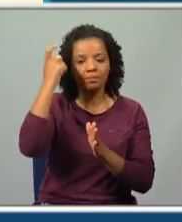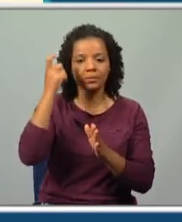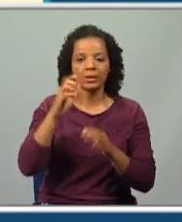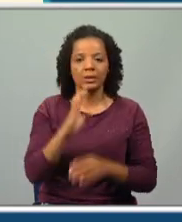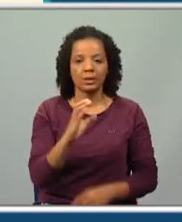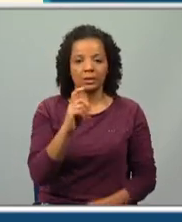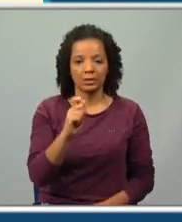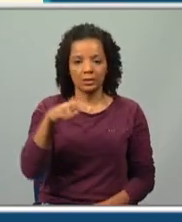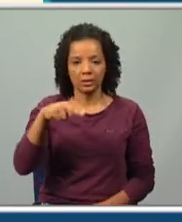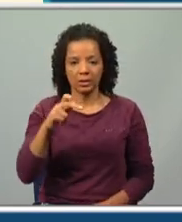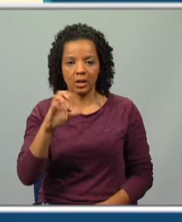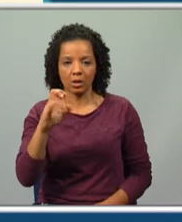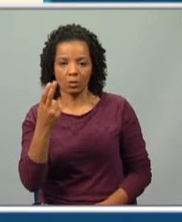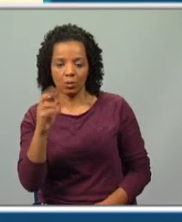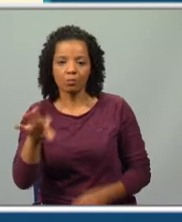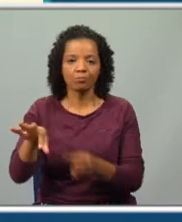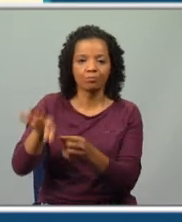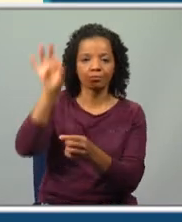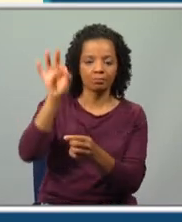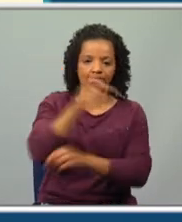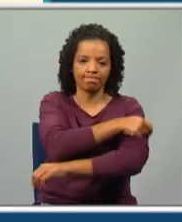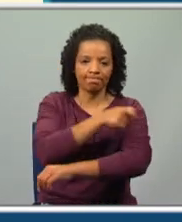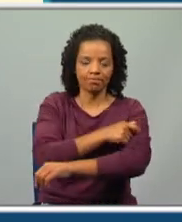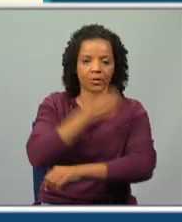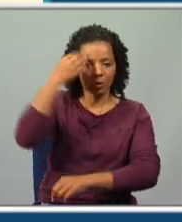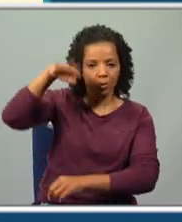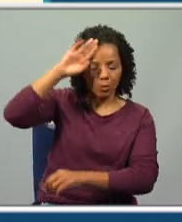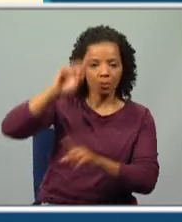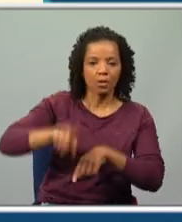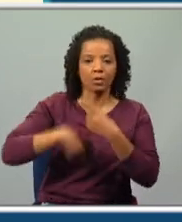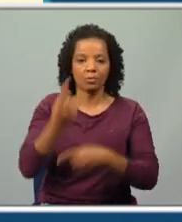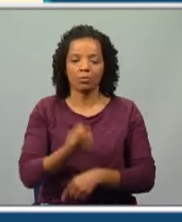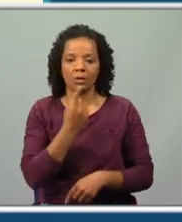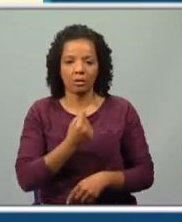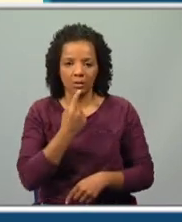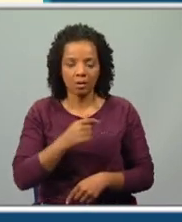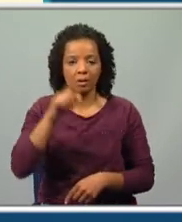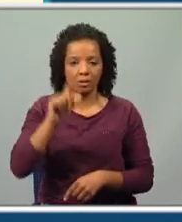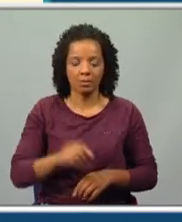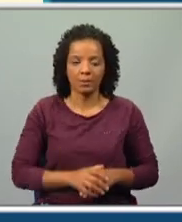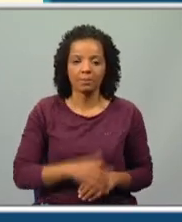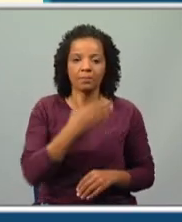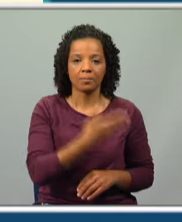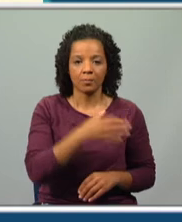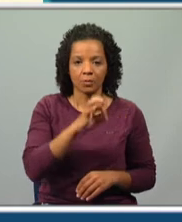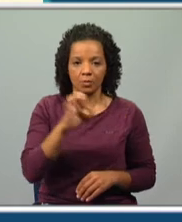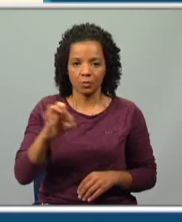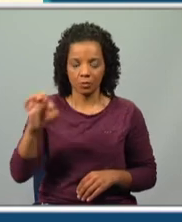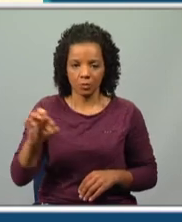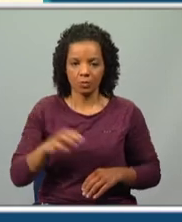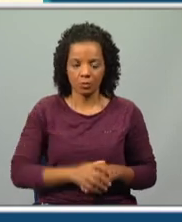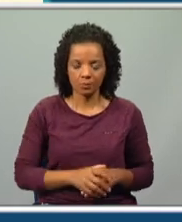Cenáculo. É nomeado consul em Cuba, passará depois para Inglaterra e, em 1888,